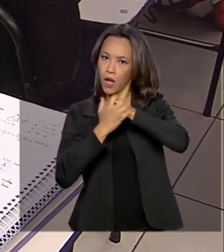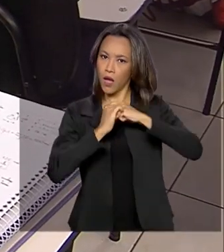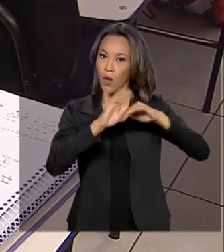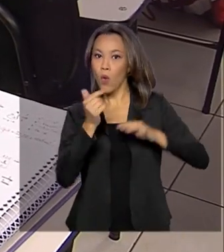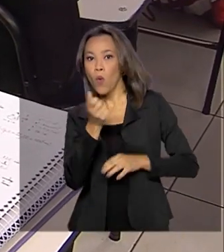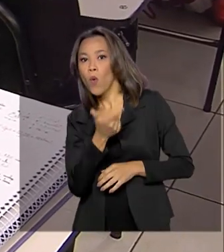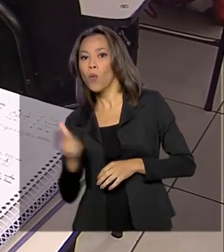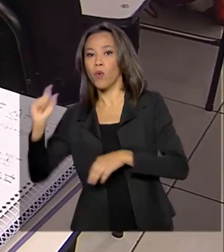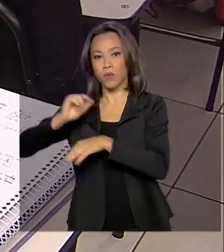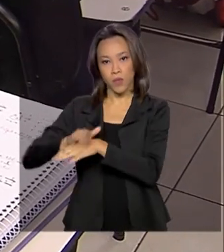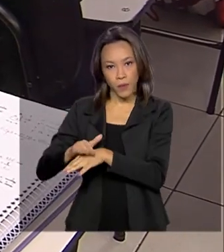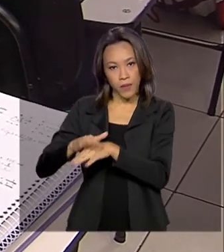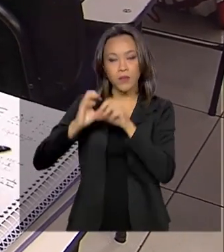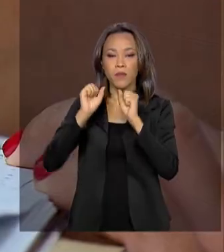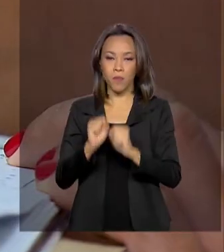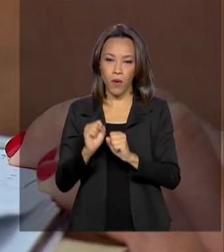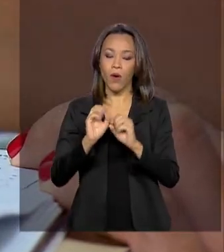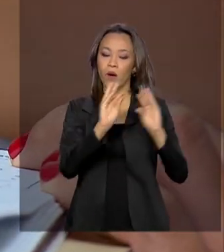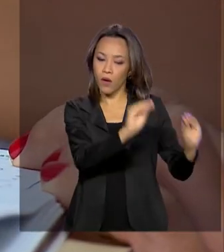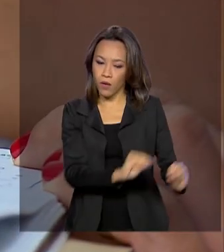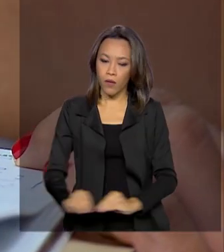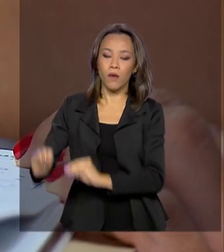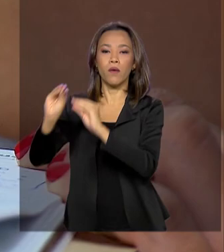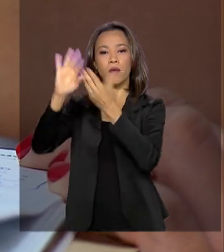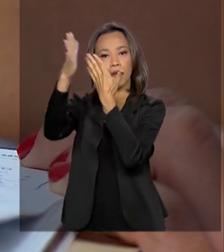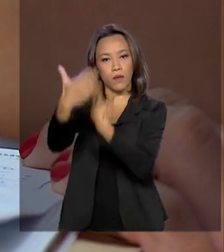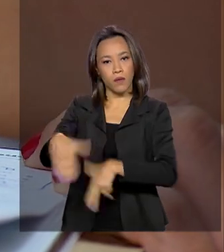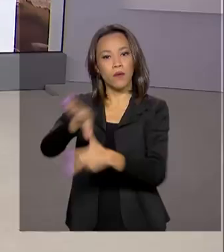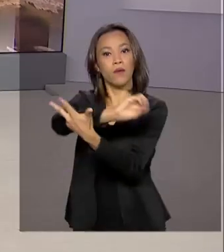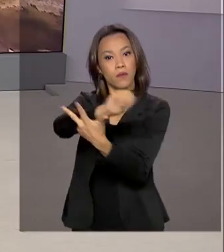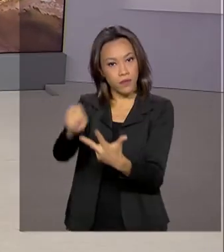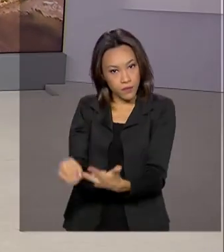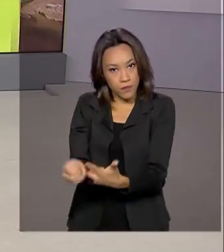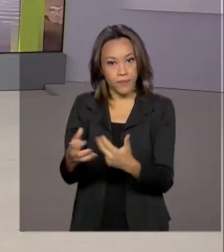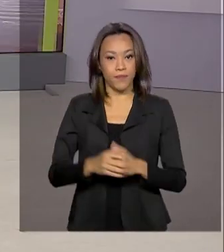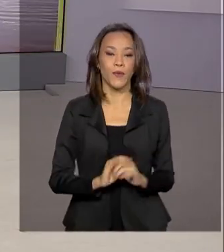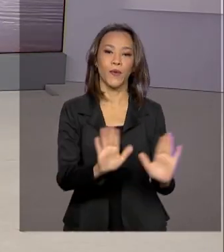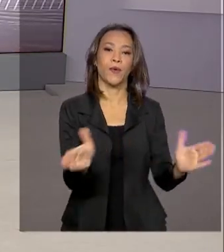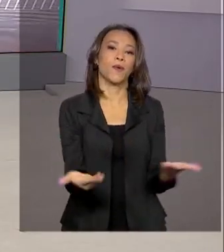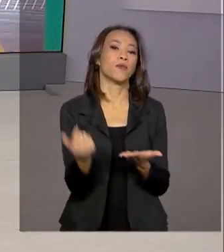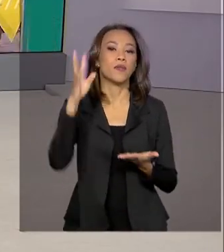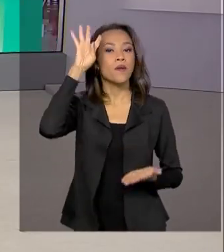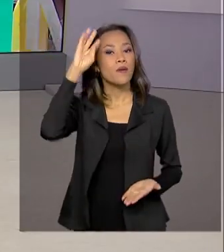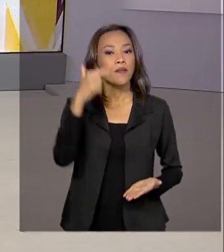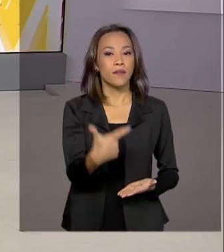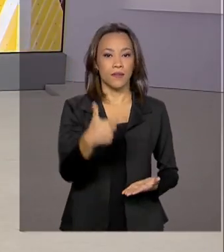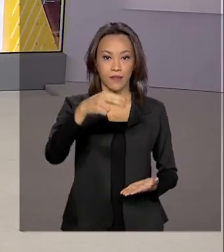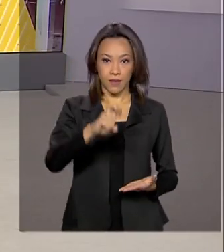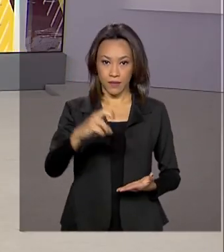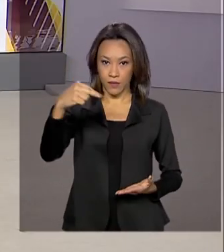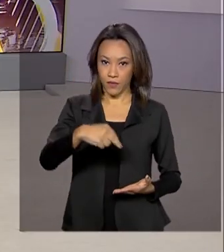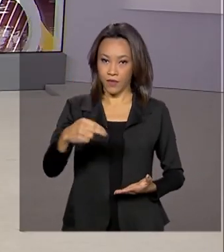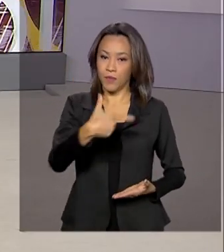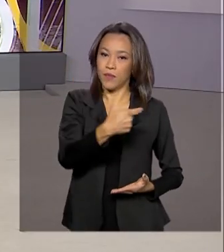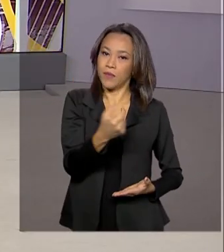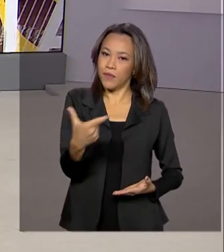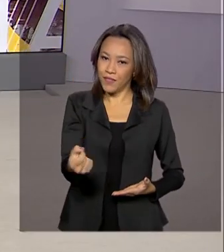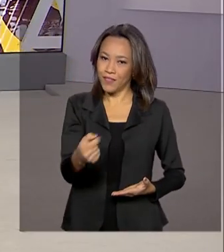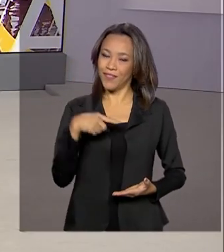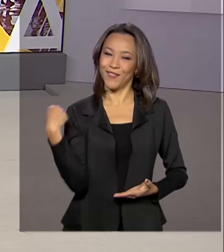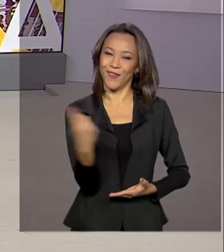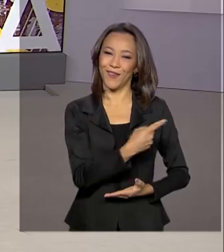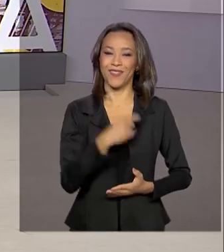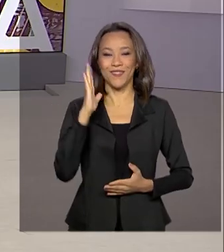contagiosa, poderá adiar a data da prova do Enem. Hoje é quarta-feira, 25 de novembro de 2020.